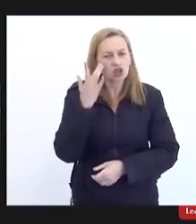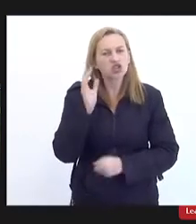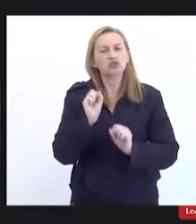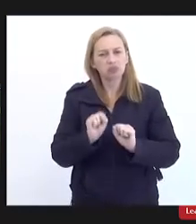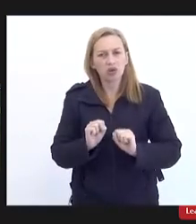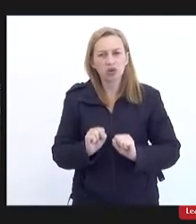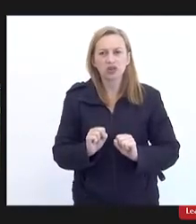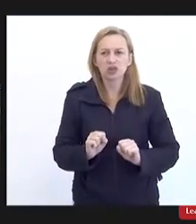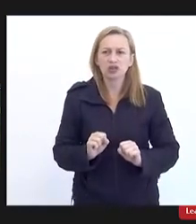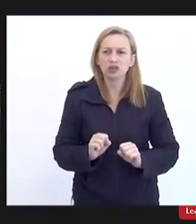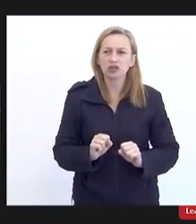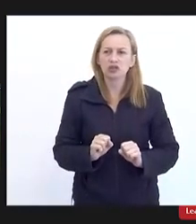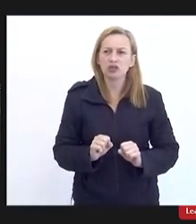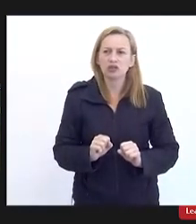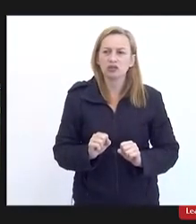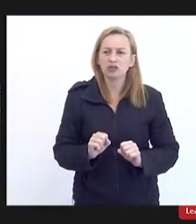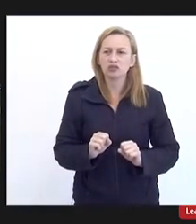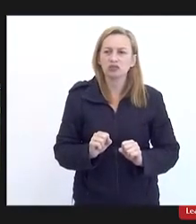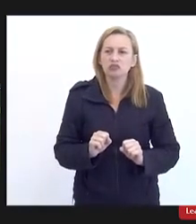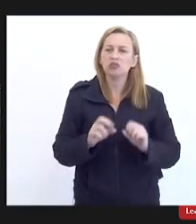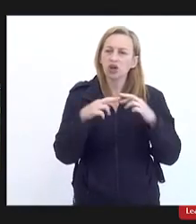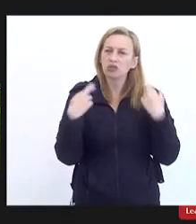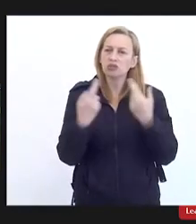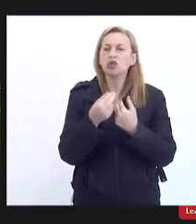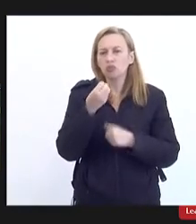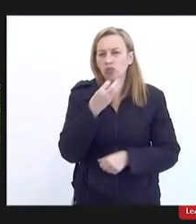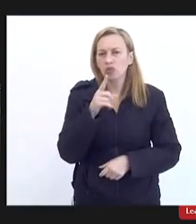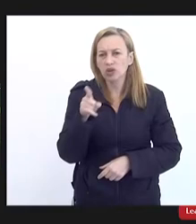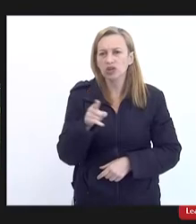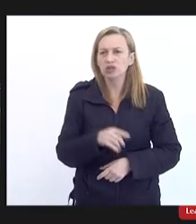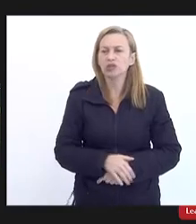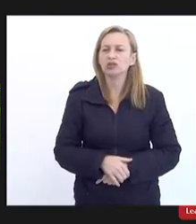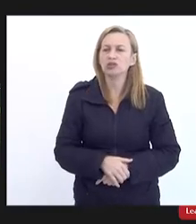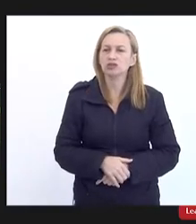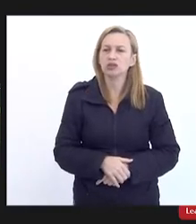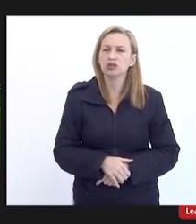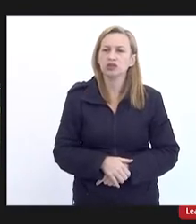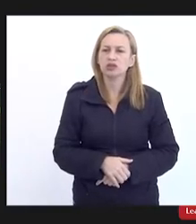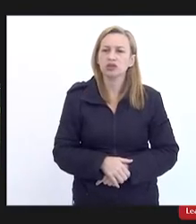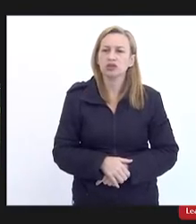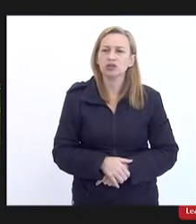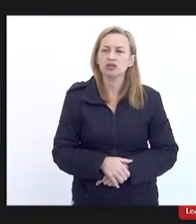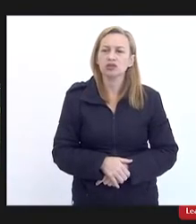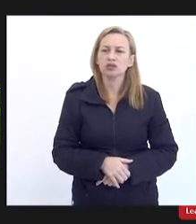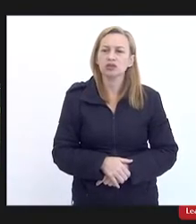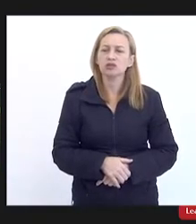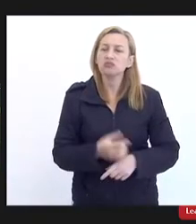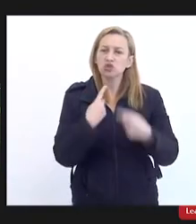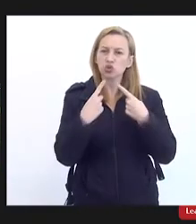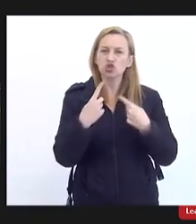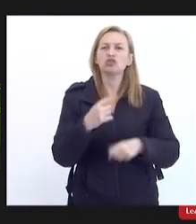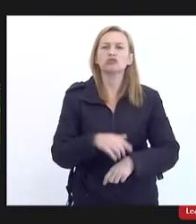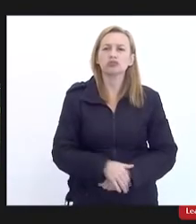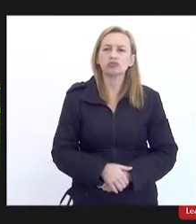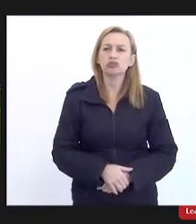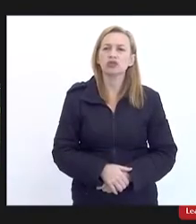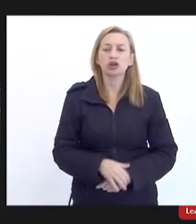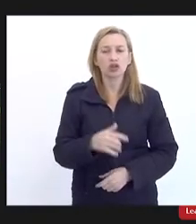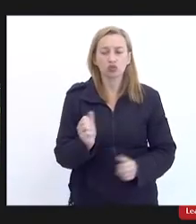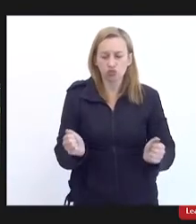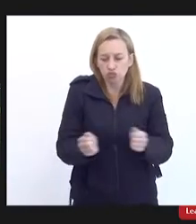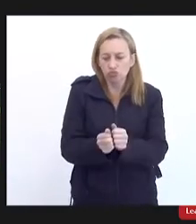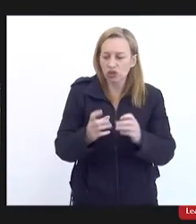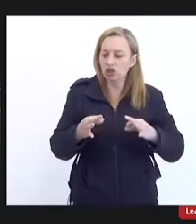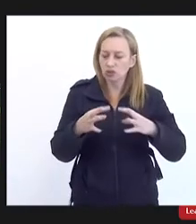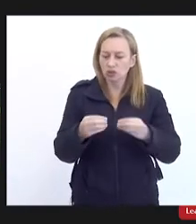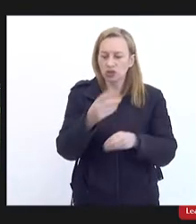pode fazer uma conferência autônoma aí de debater e debater discutir juntar